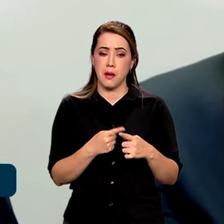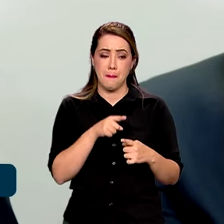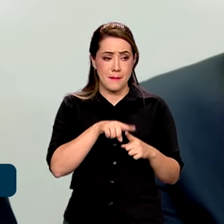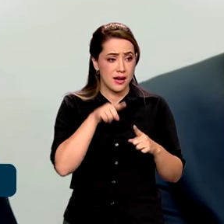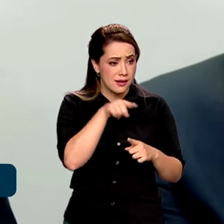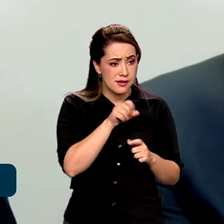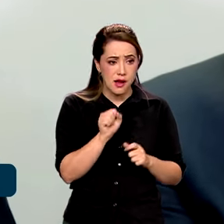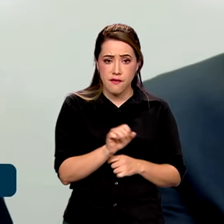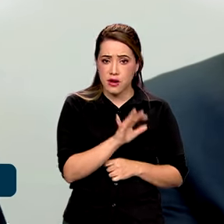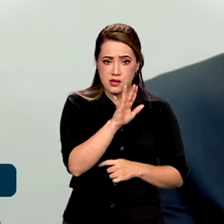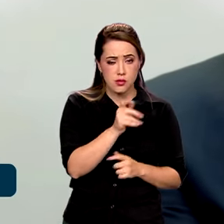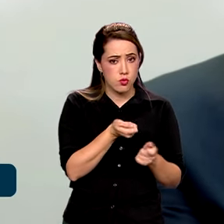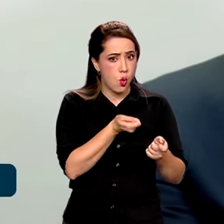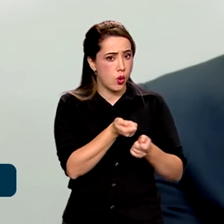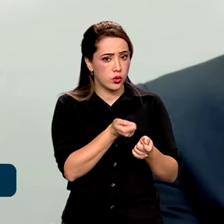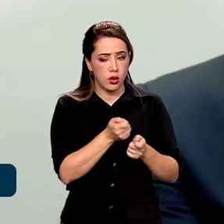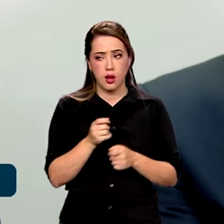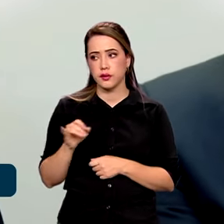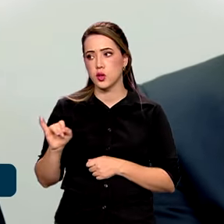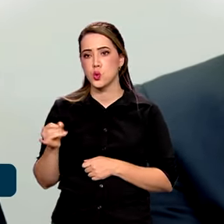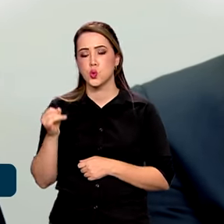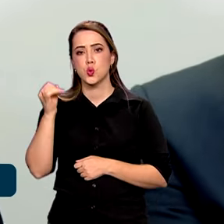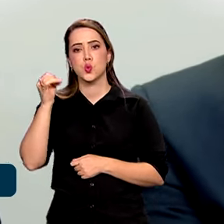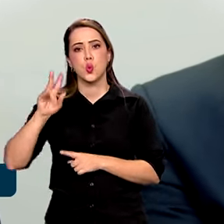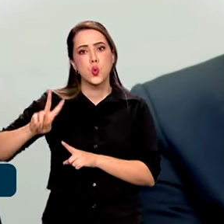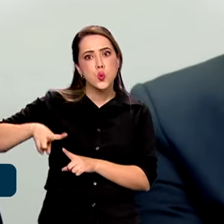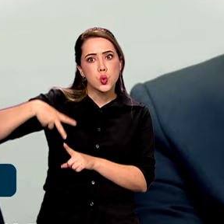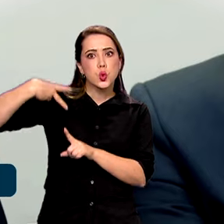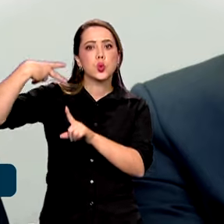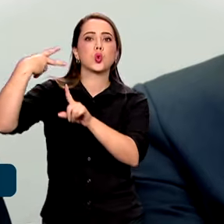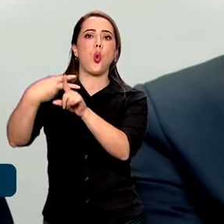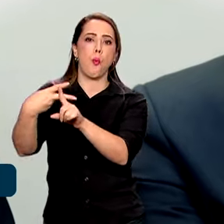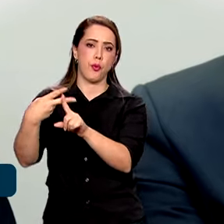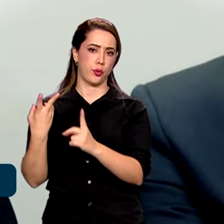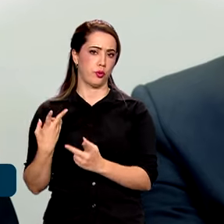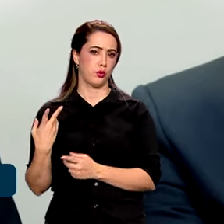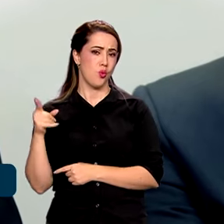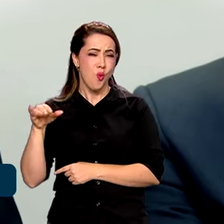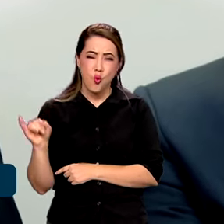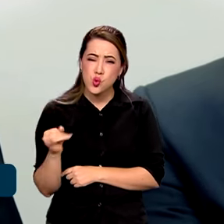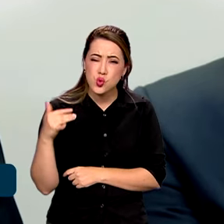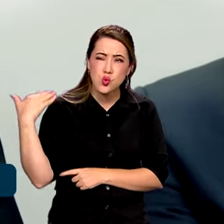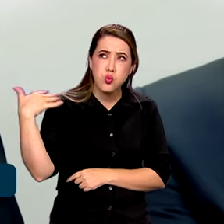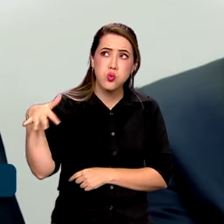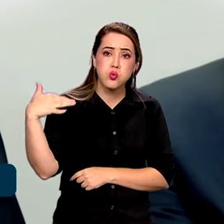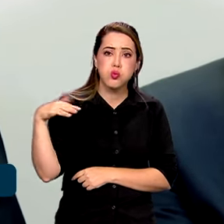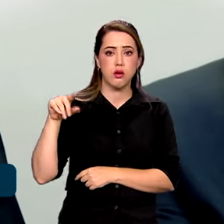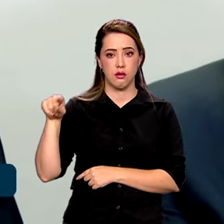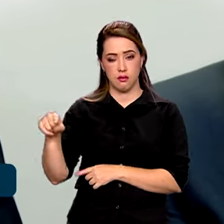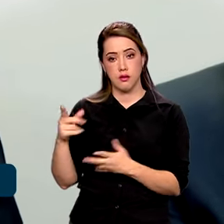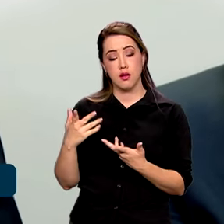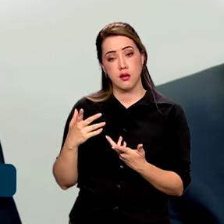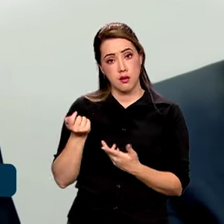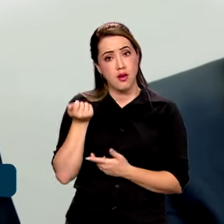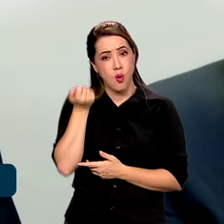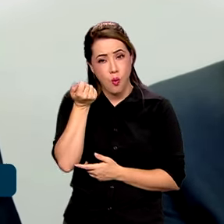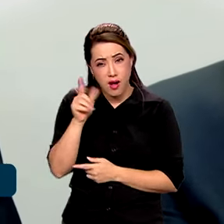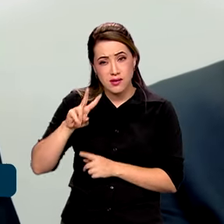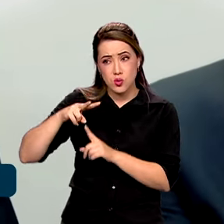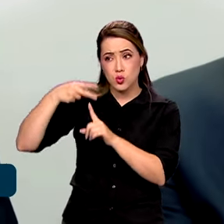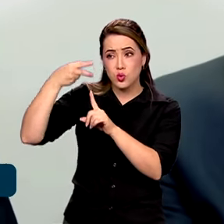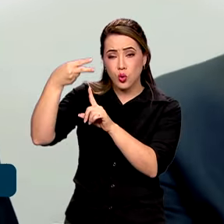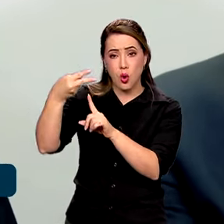controlada e uma taxa de juros, que é o dobro do juro neutro e quase o dobro